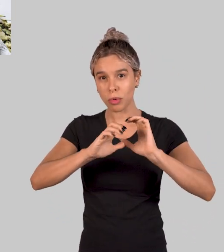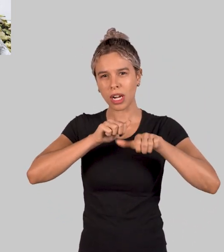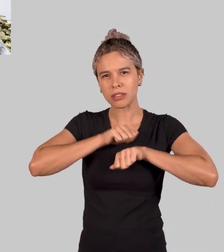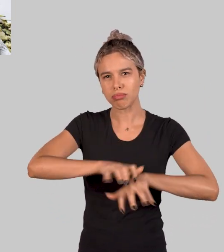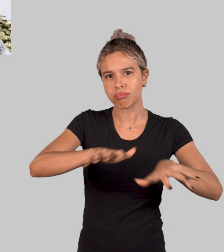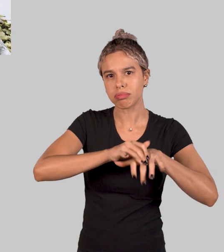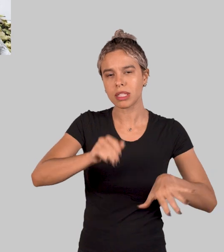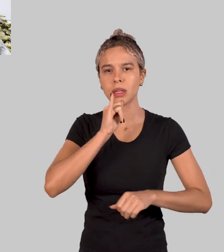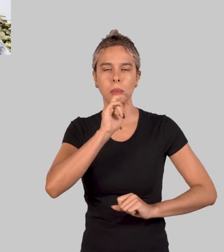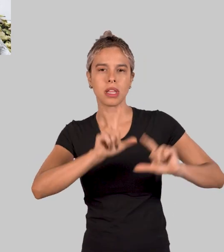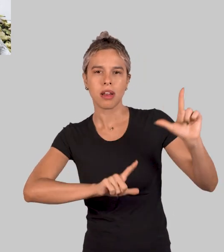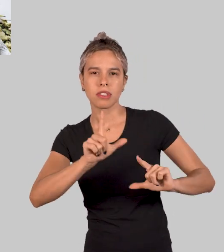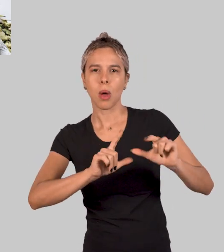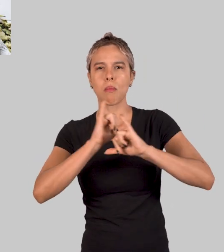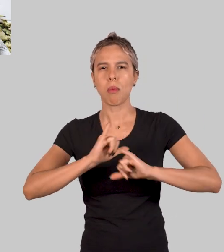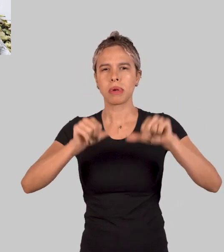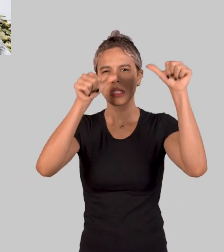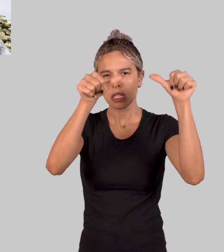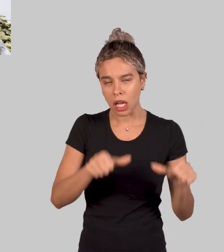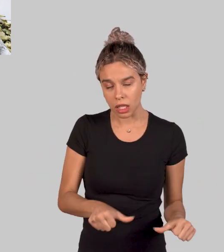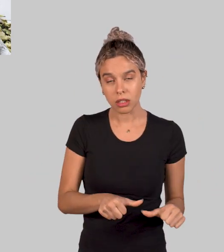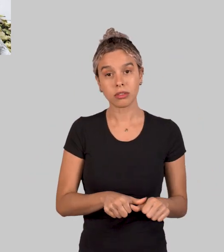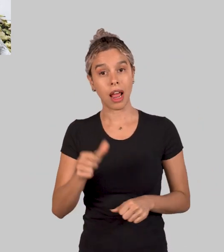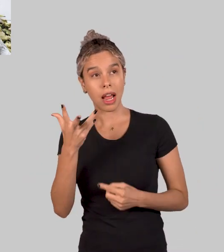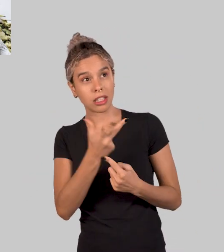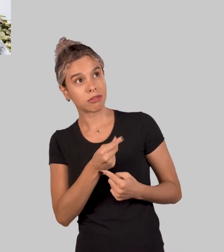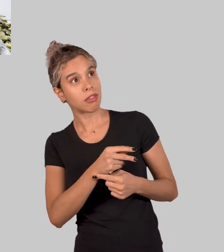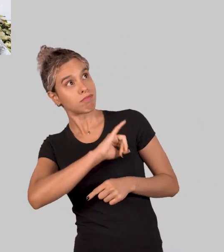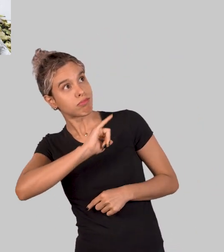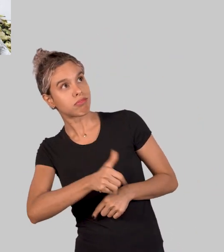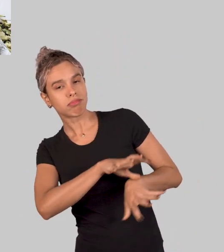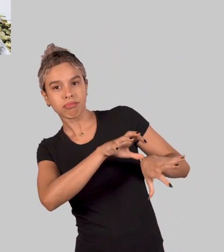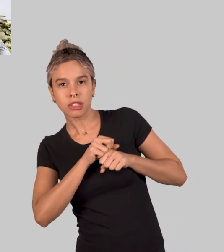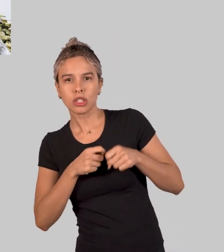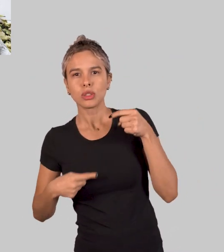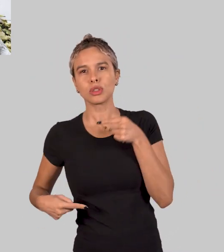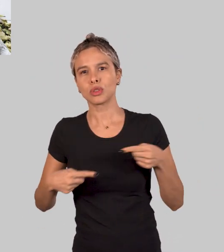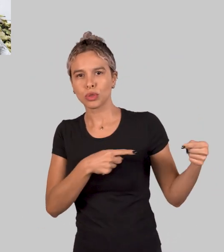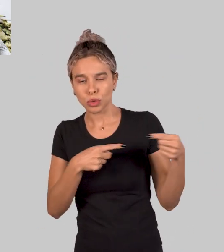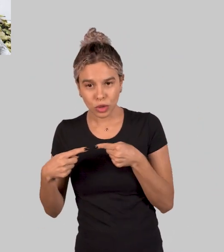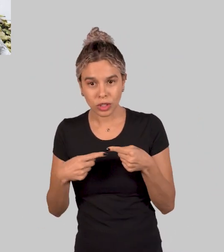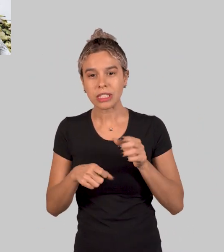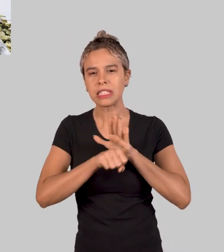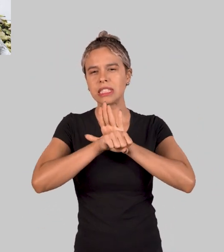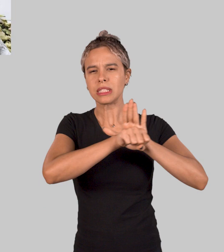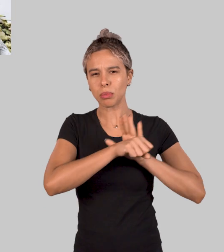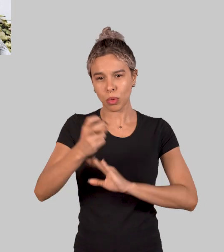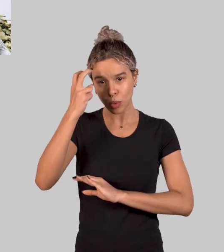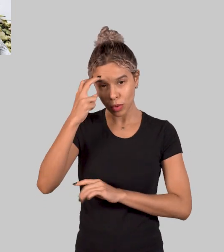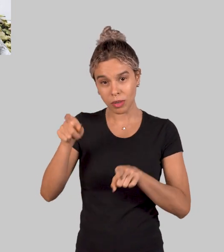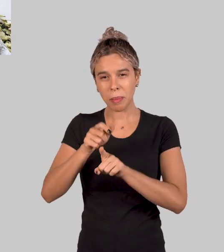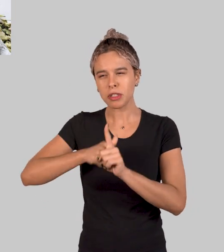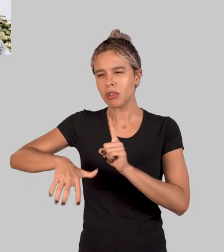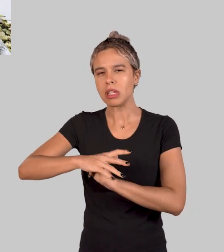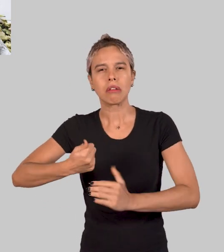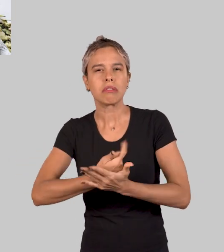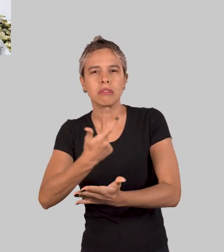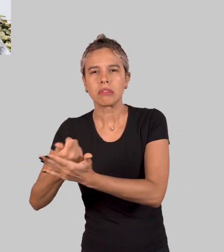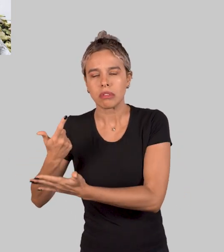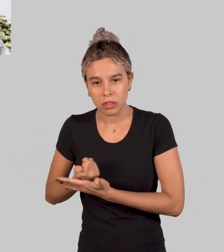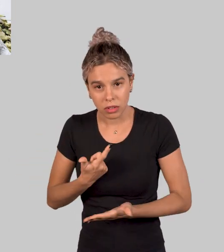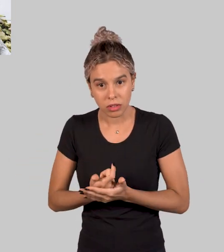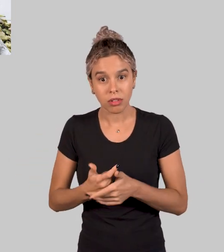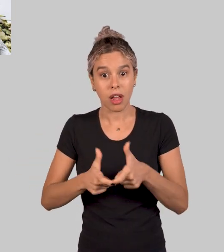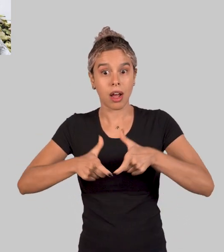comunicação da cultura de massas, como a TV e a publicidade, a artista desenvolveu uma discussão envolvendo símbolos culturais e a sociedade de